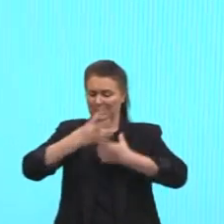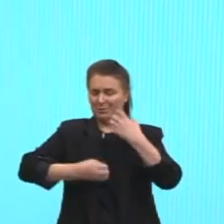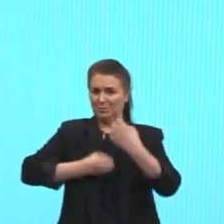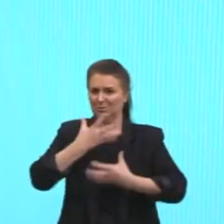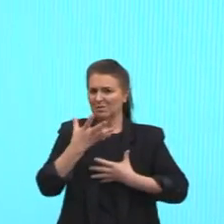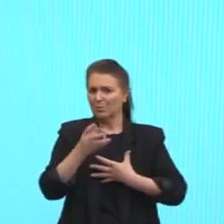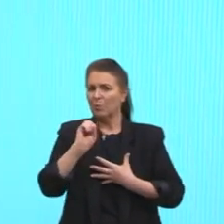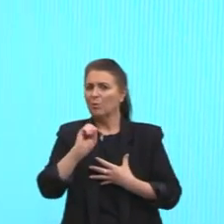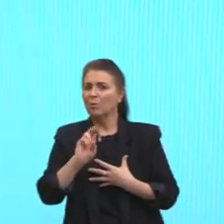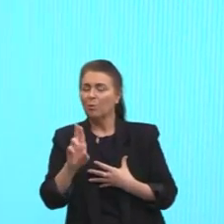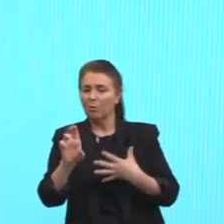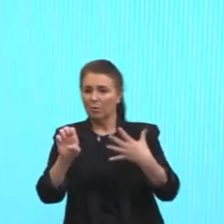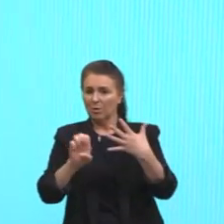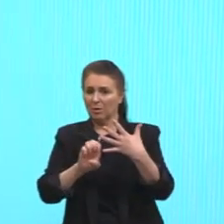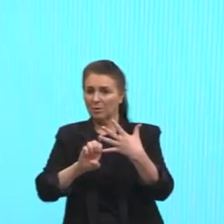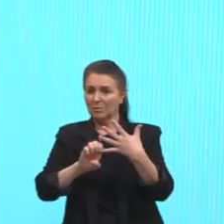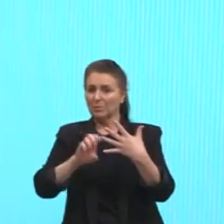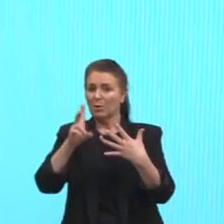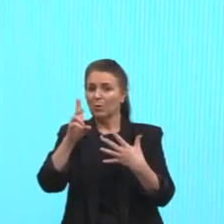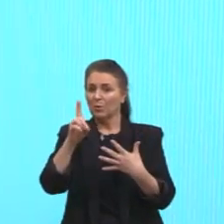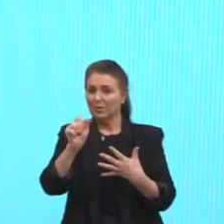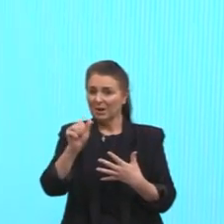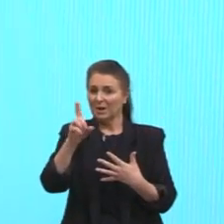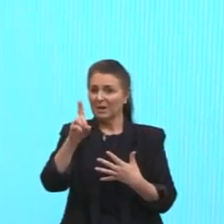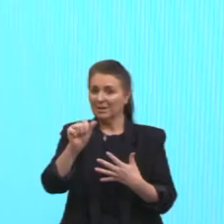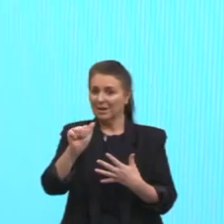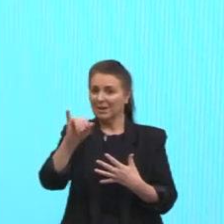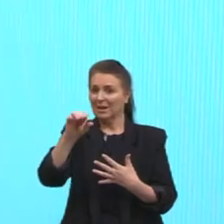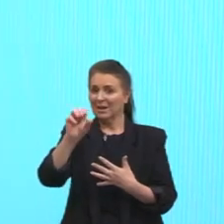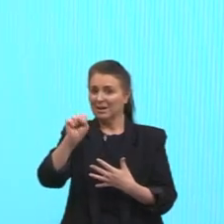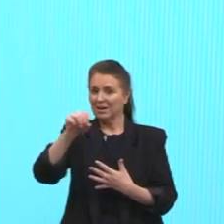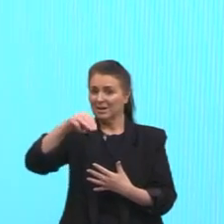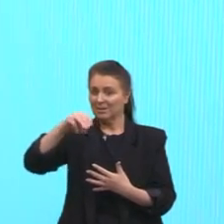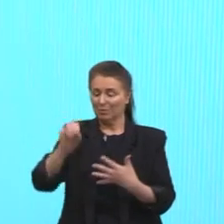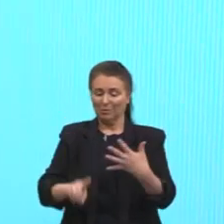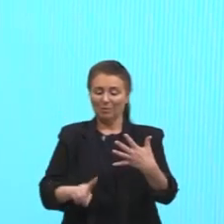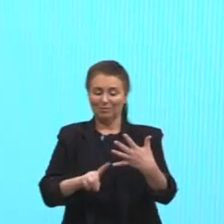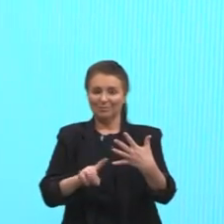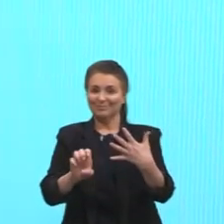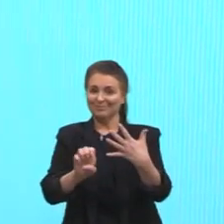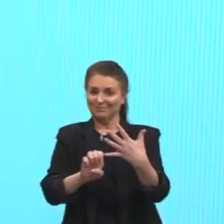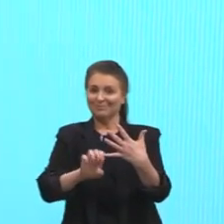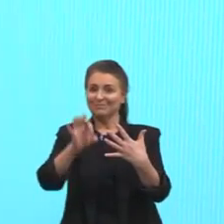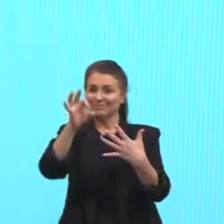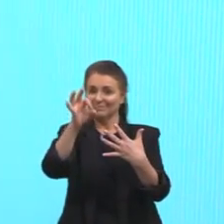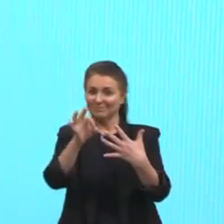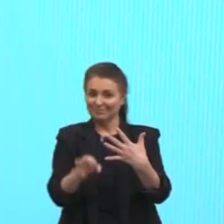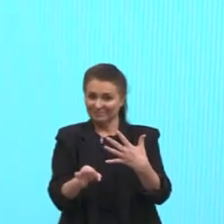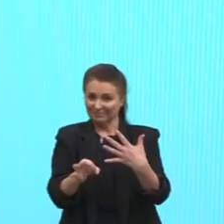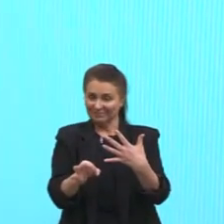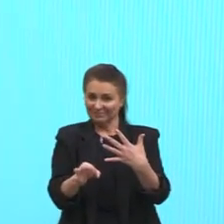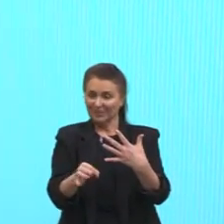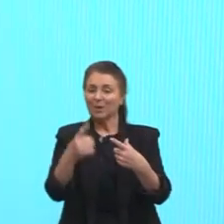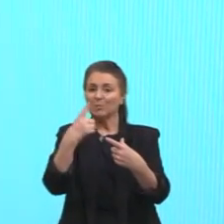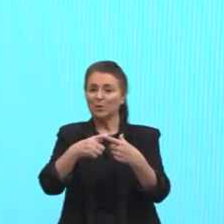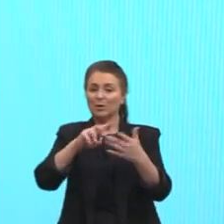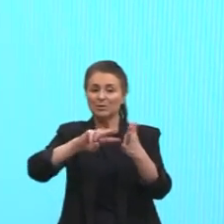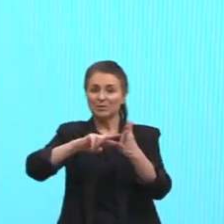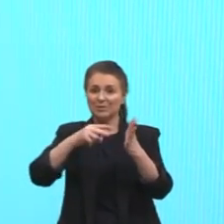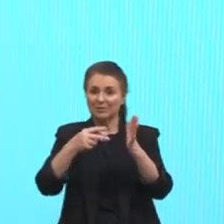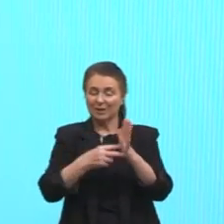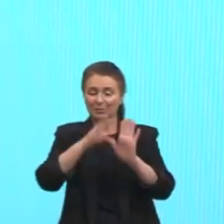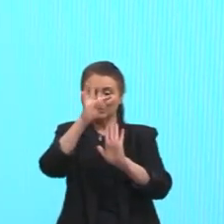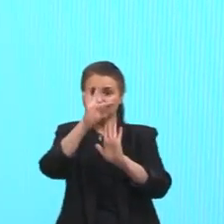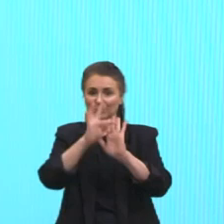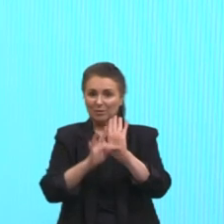ou E, dadaísmo? E a resposta certa é A, E. Dadaísmo, porque o significado do texto